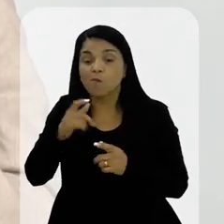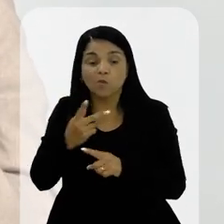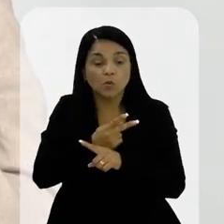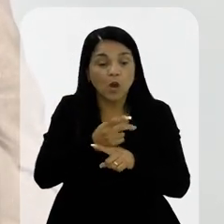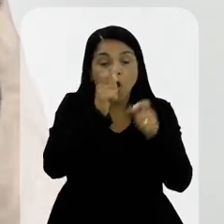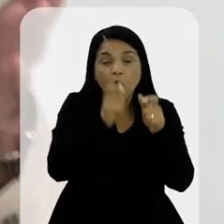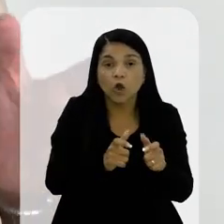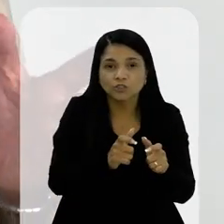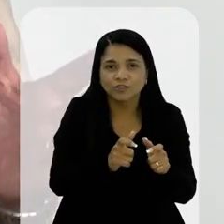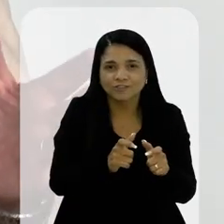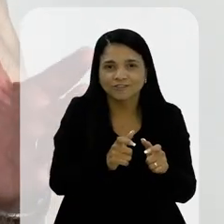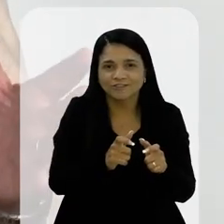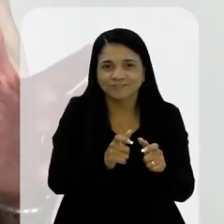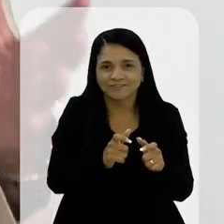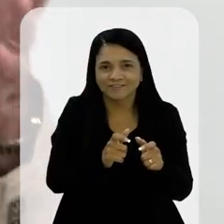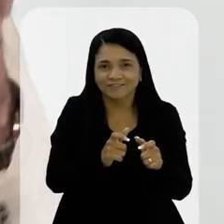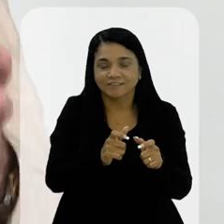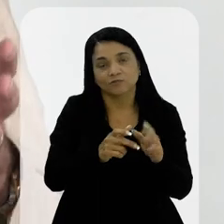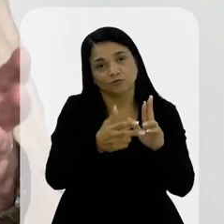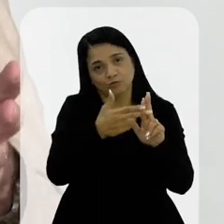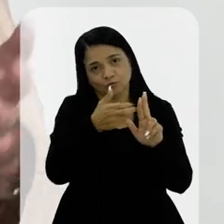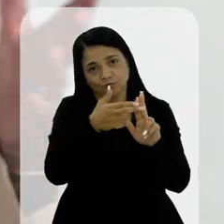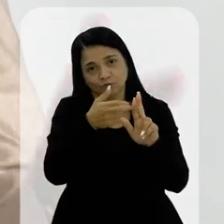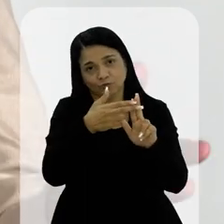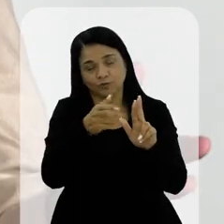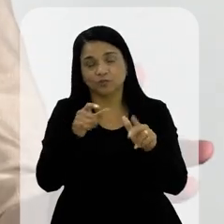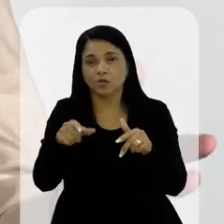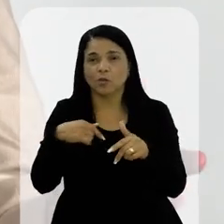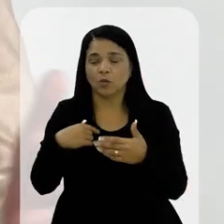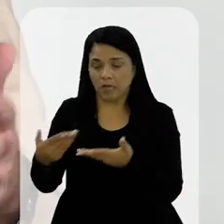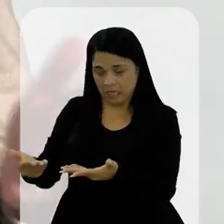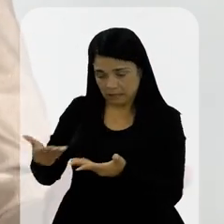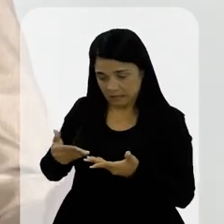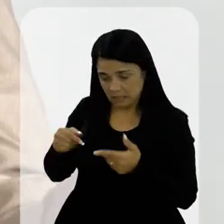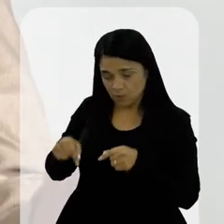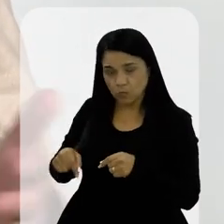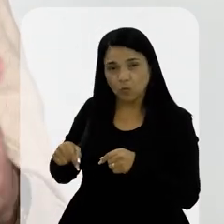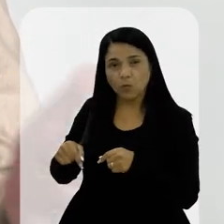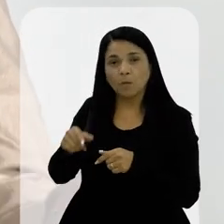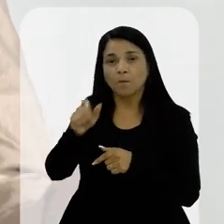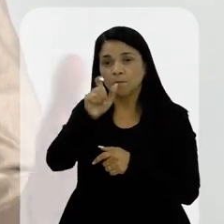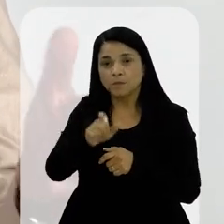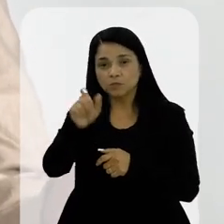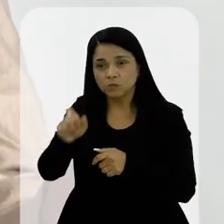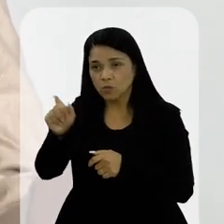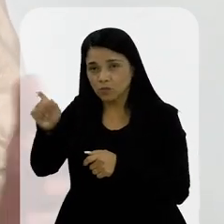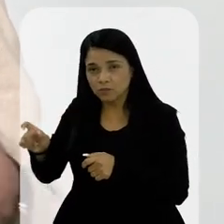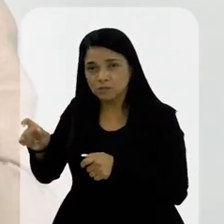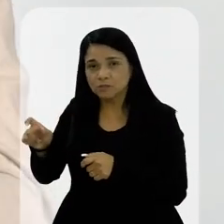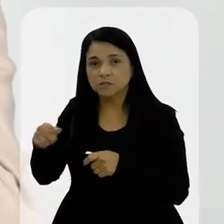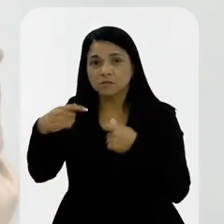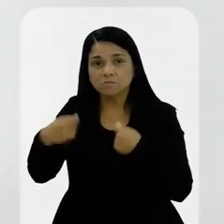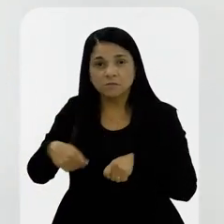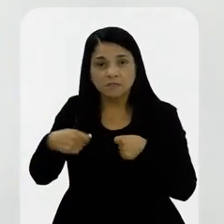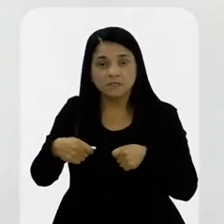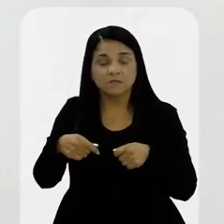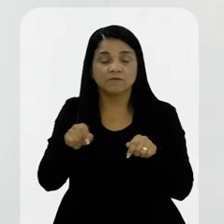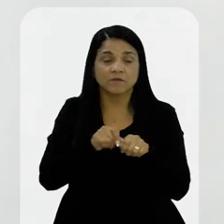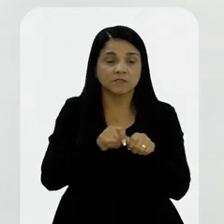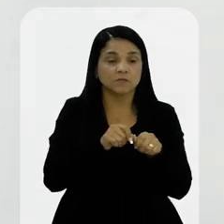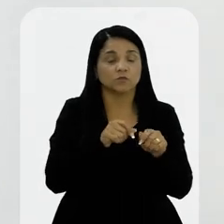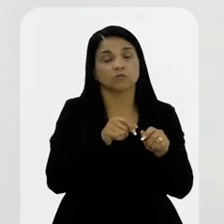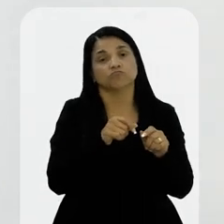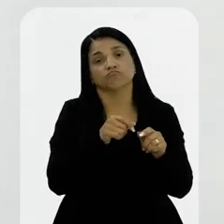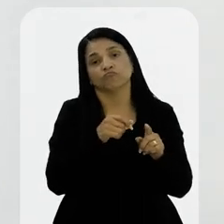pessoas vão buscar? No sistema único. Eu volto e meia, eu sou do Gafreguine, eu volto e meia recebo demandas de coisas que para